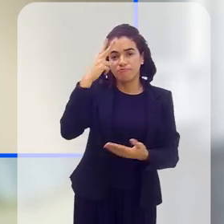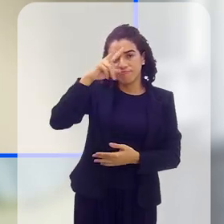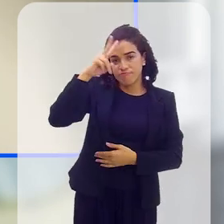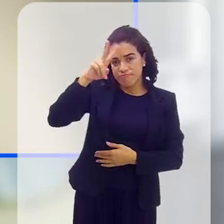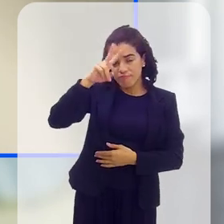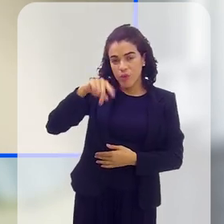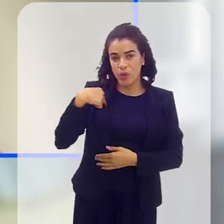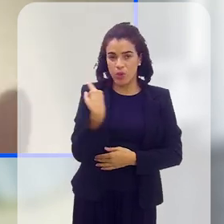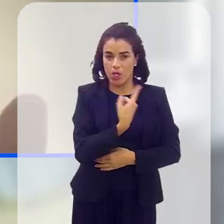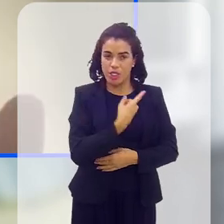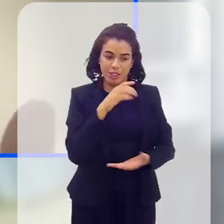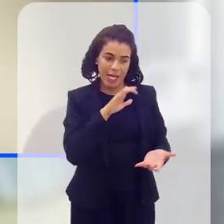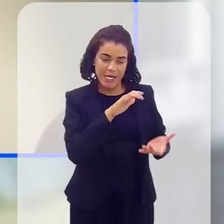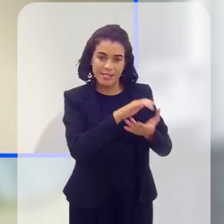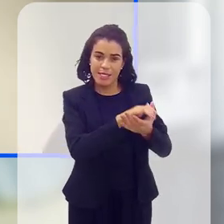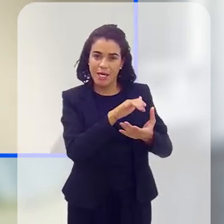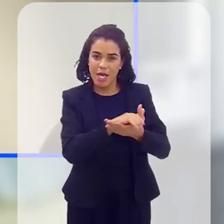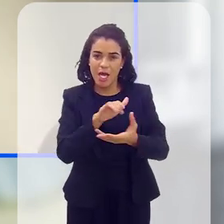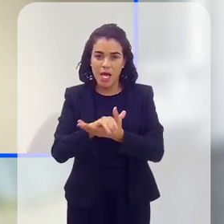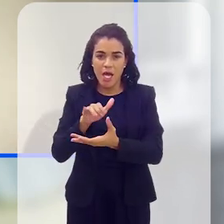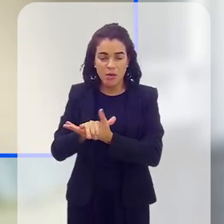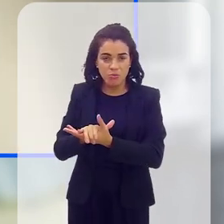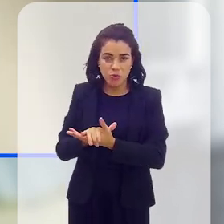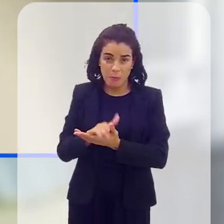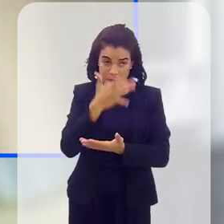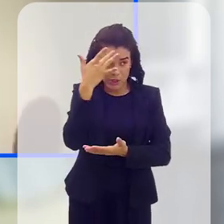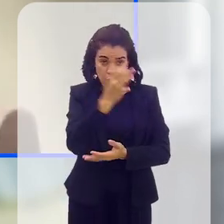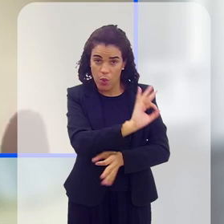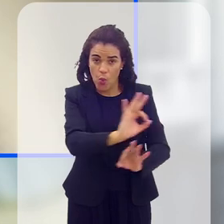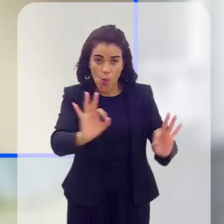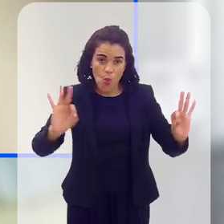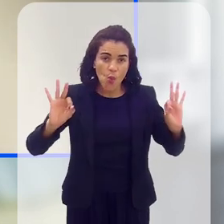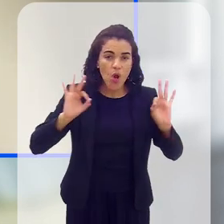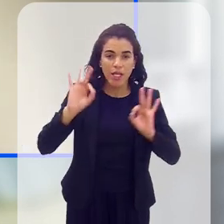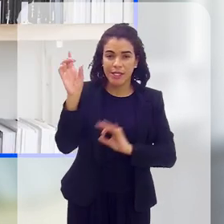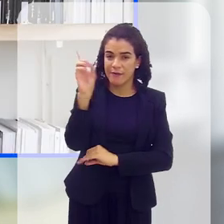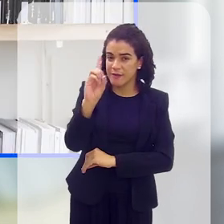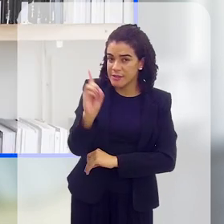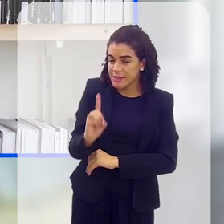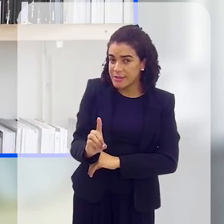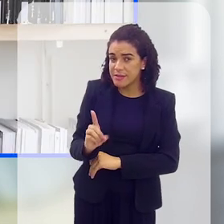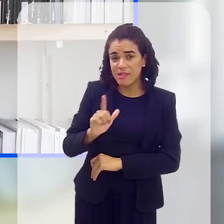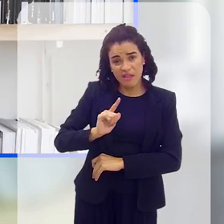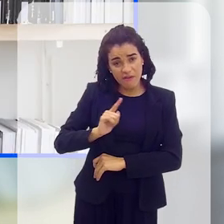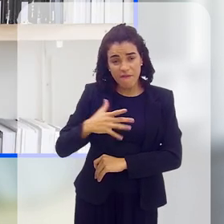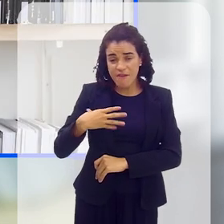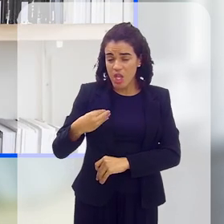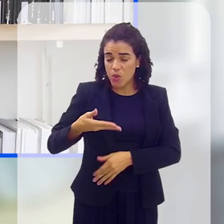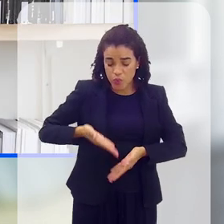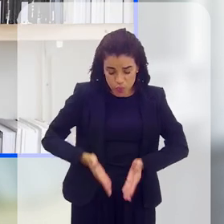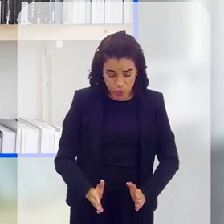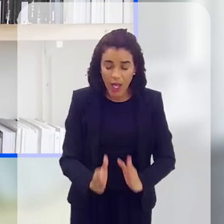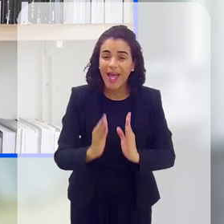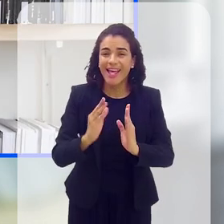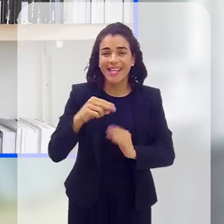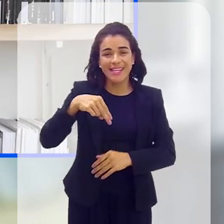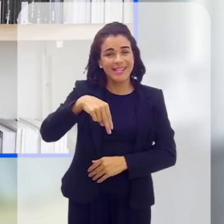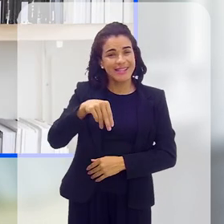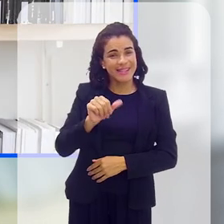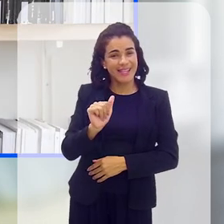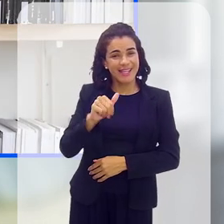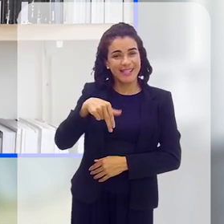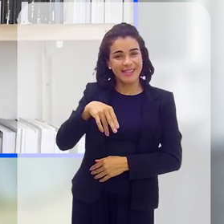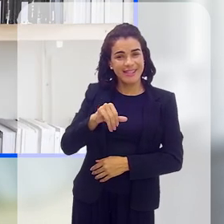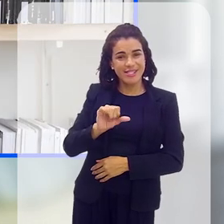casamos, todos com pessoas sem a deficiência, todos os três. E os três tiveram filhos com ananismo. E